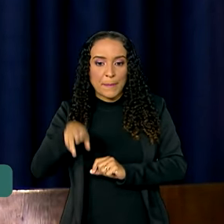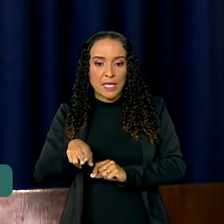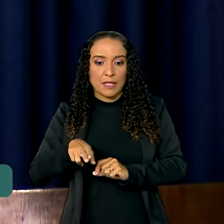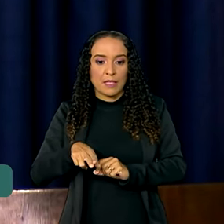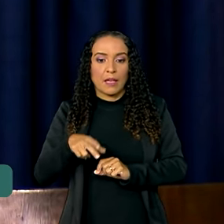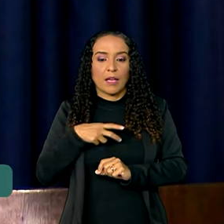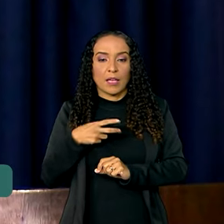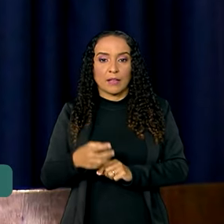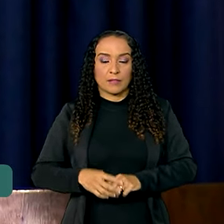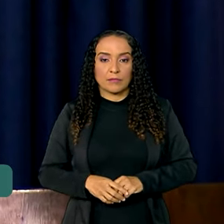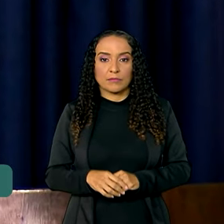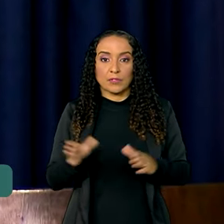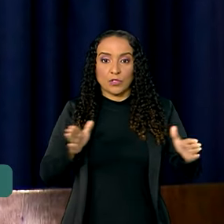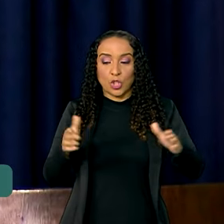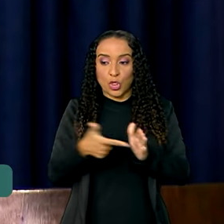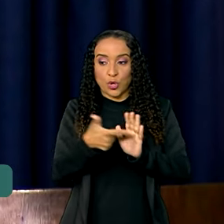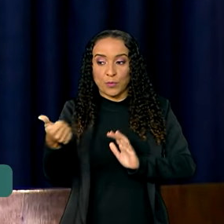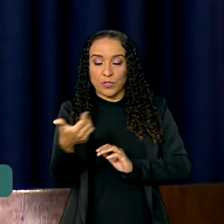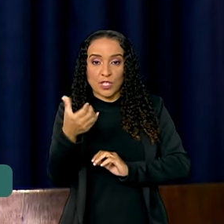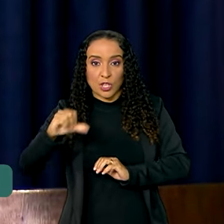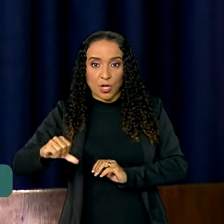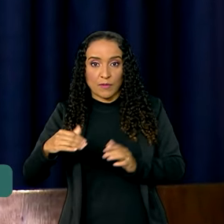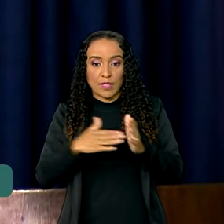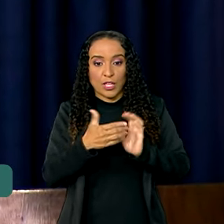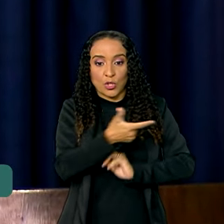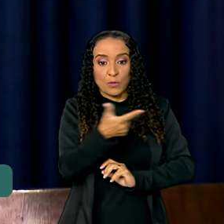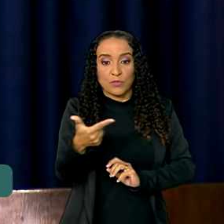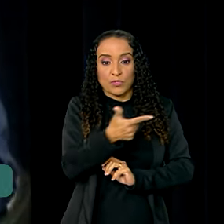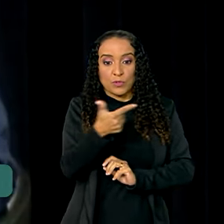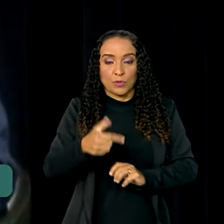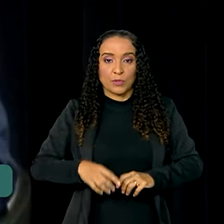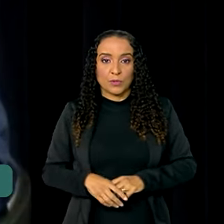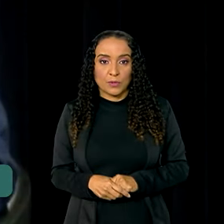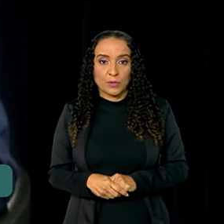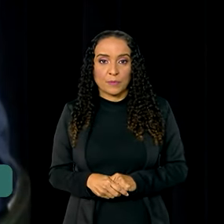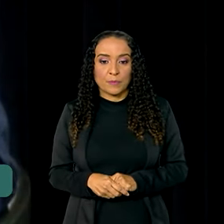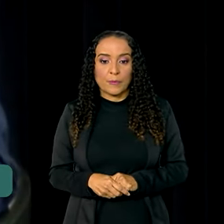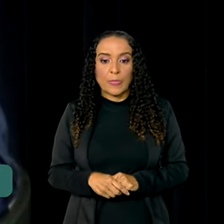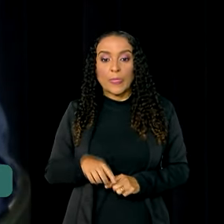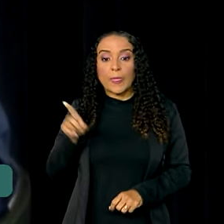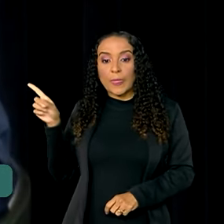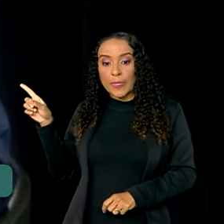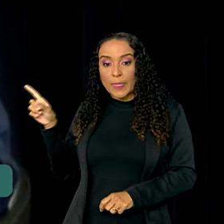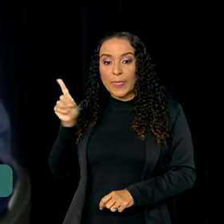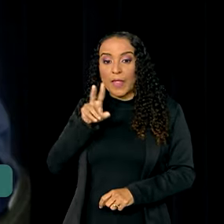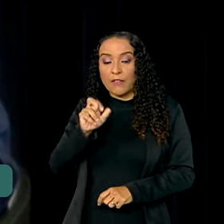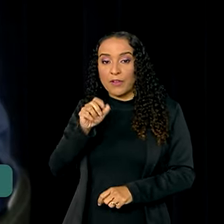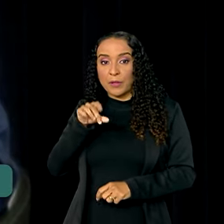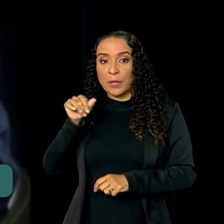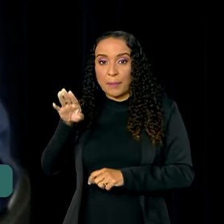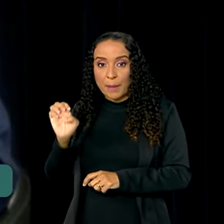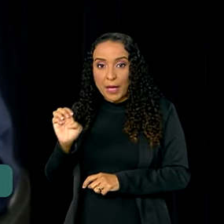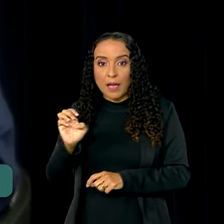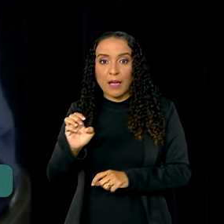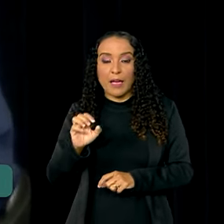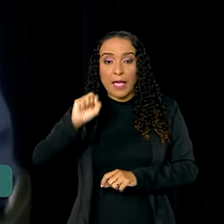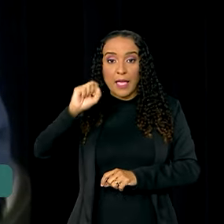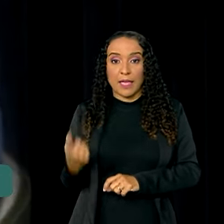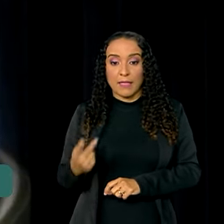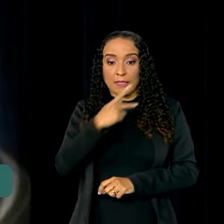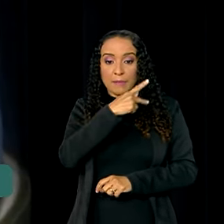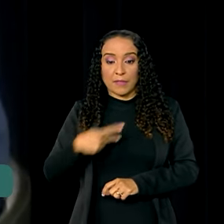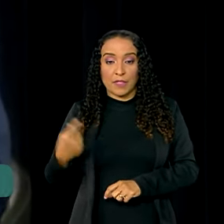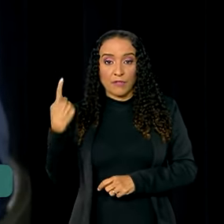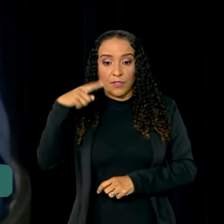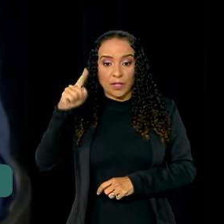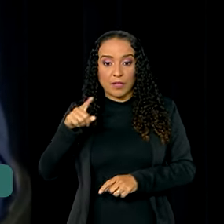Inteligência, entre 2019 e 2022. Valdemar Costa Neto, ex-deputado federal e presidente